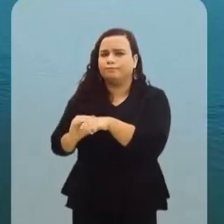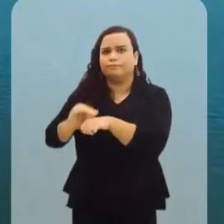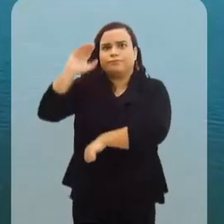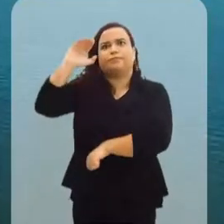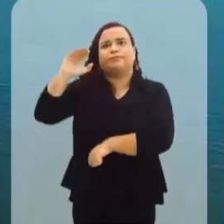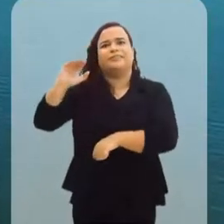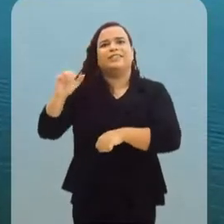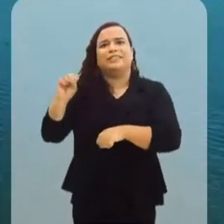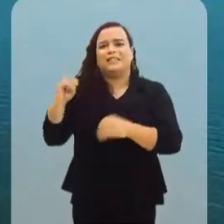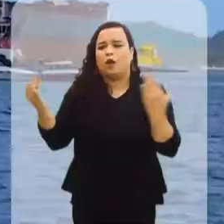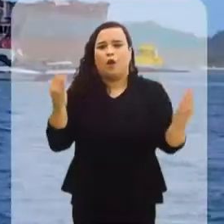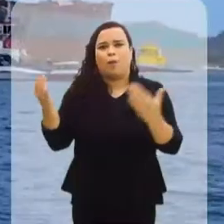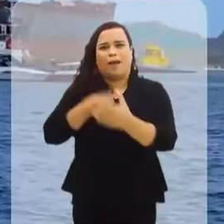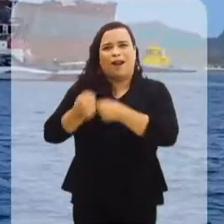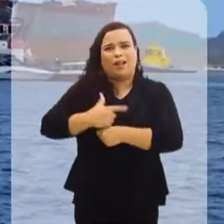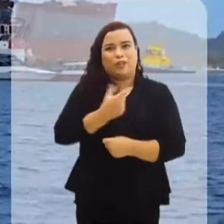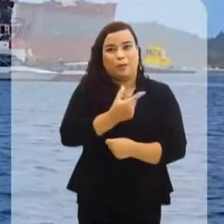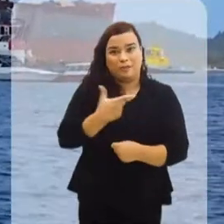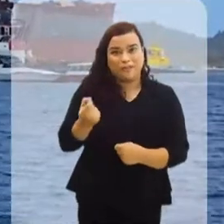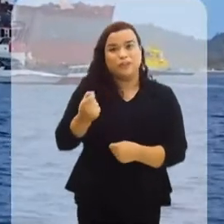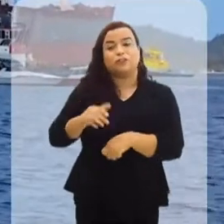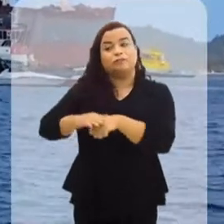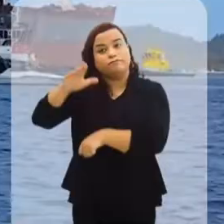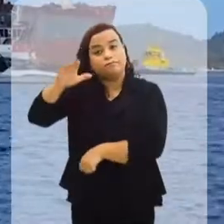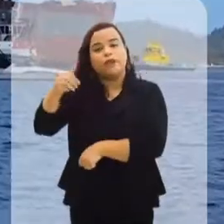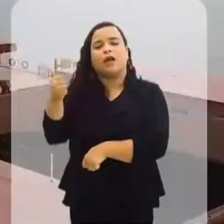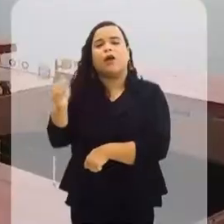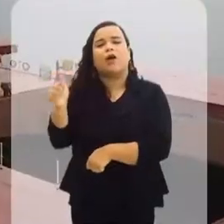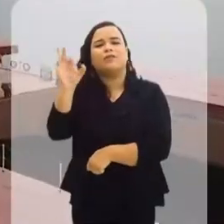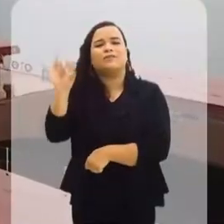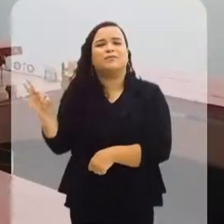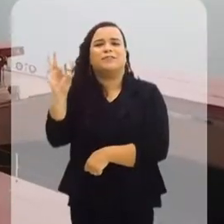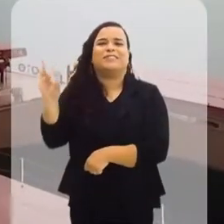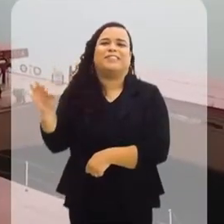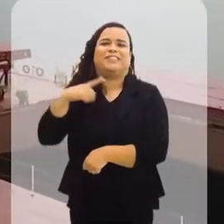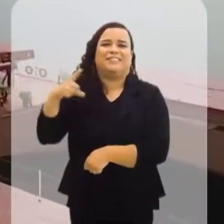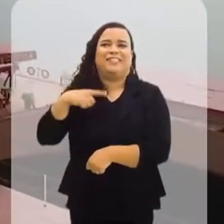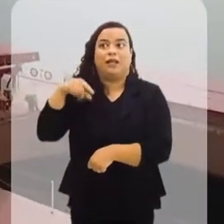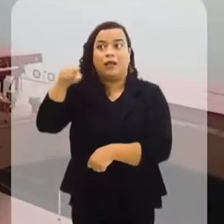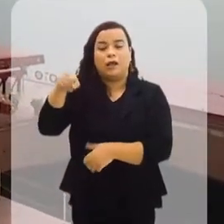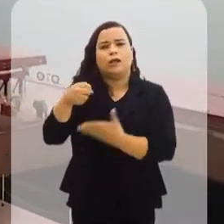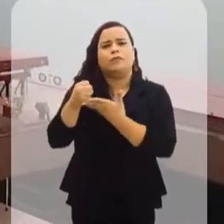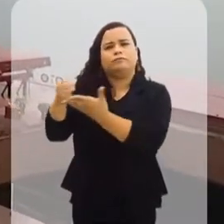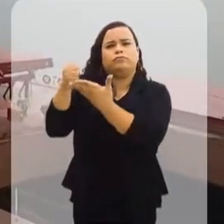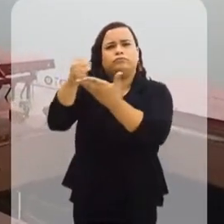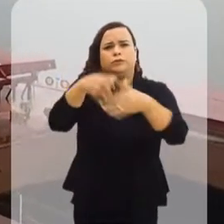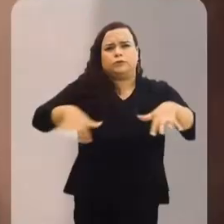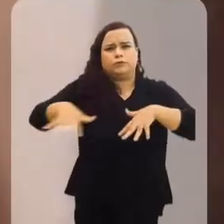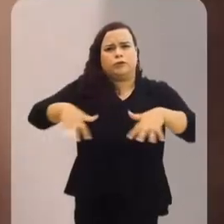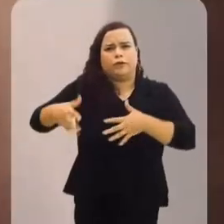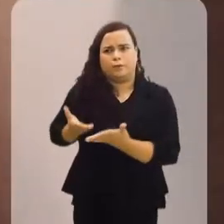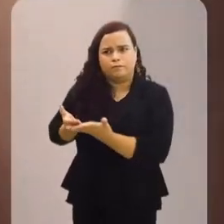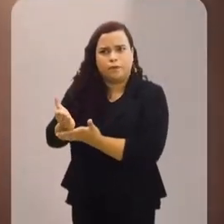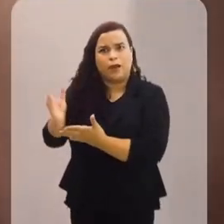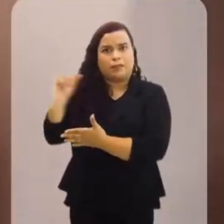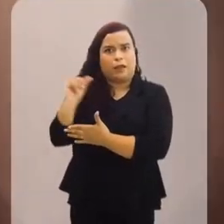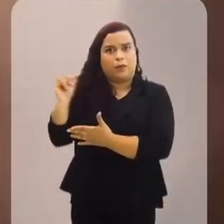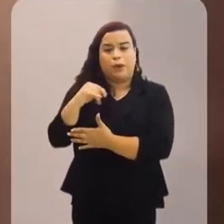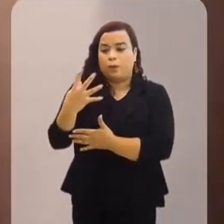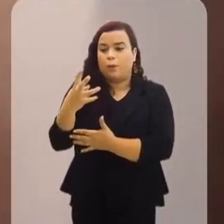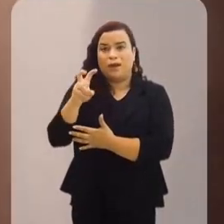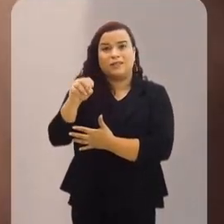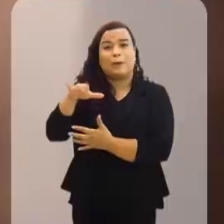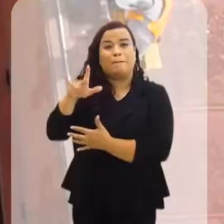em relação a 2020. Entre o total de carga movimentada pelo Porto de Itaguaí, quase 45